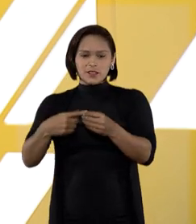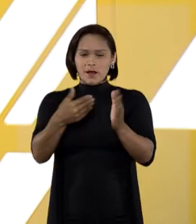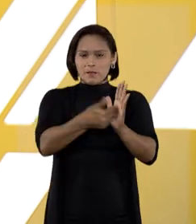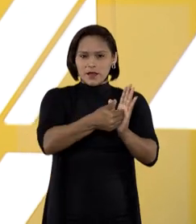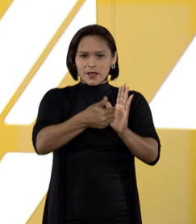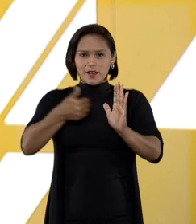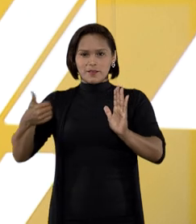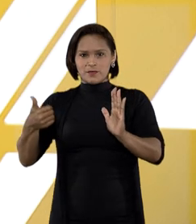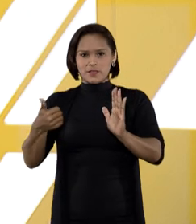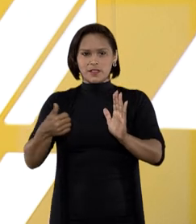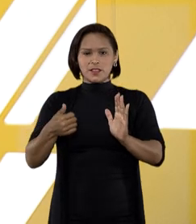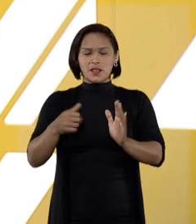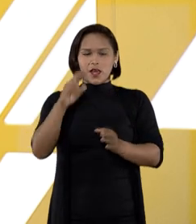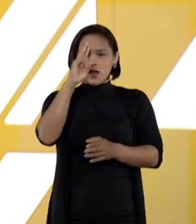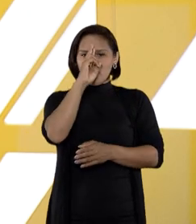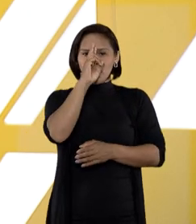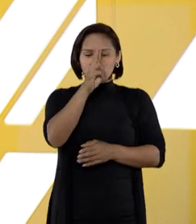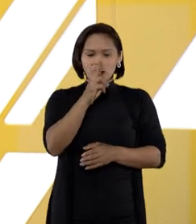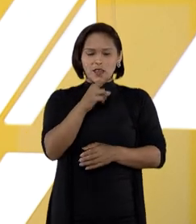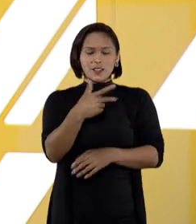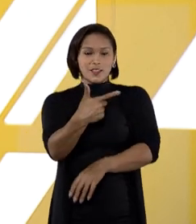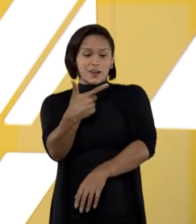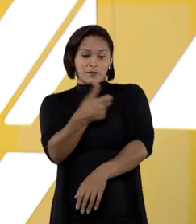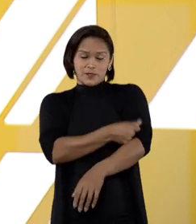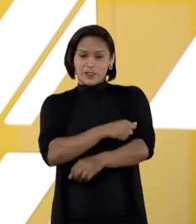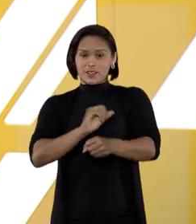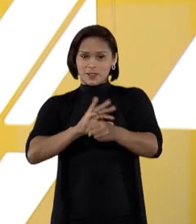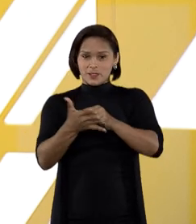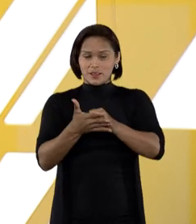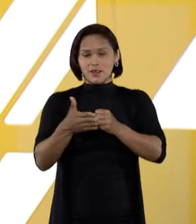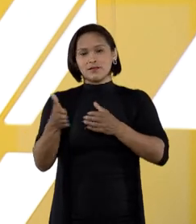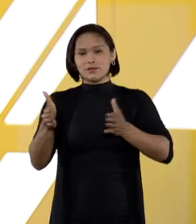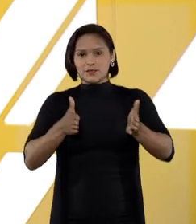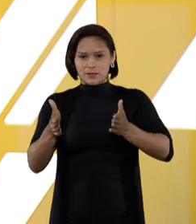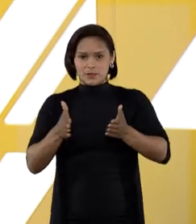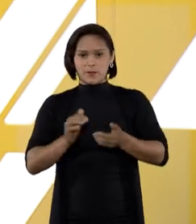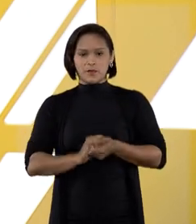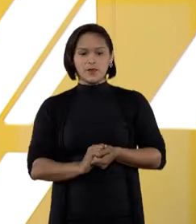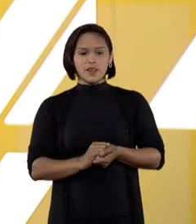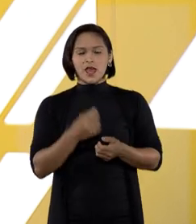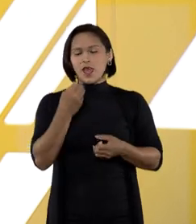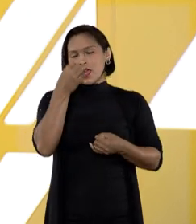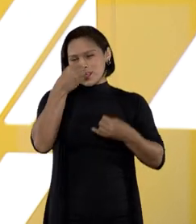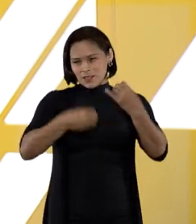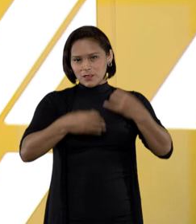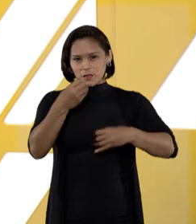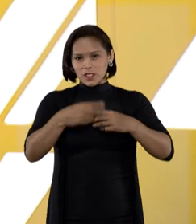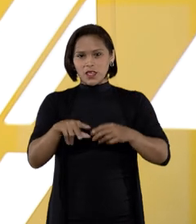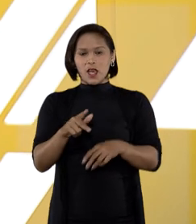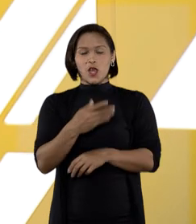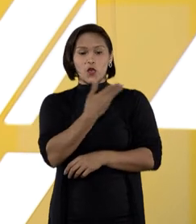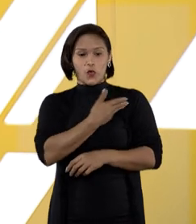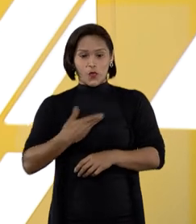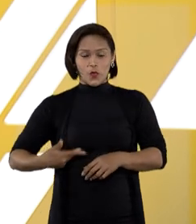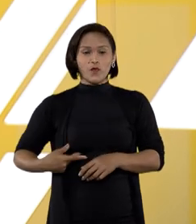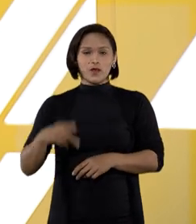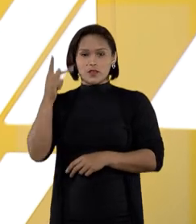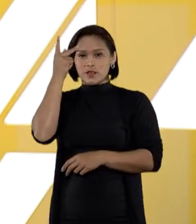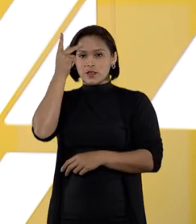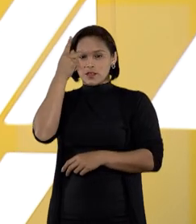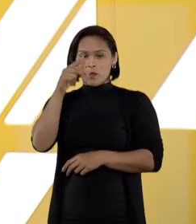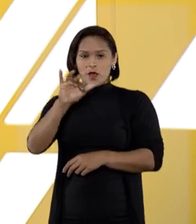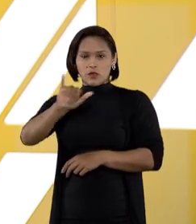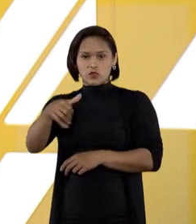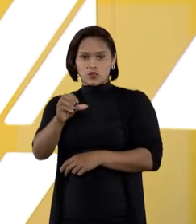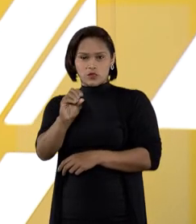para afastar possível obrigatoriedade da vacina do novo coronavírus. Eles alegaram que o governador de São Paulo, João